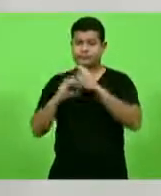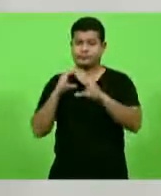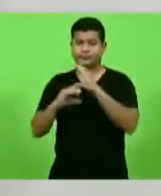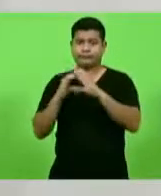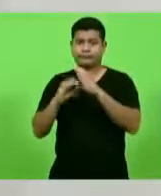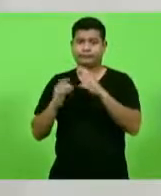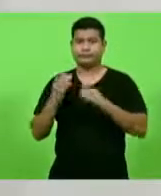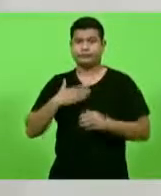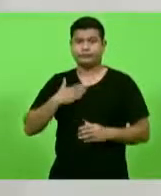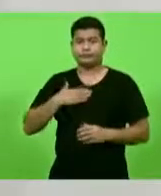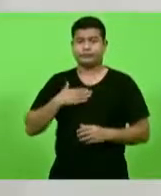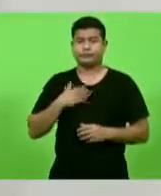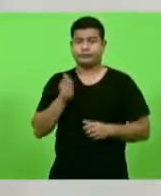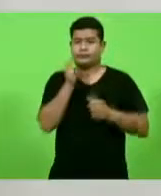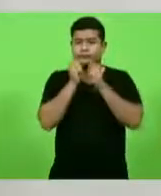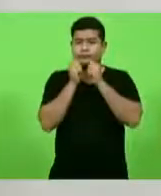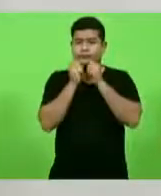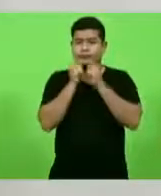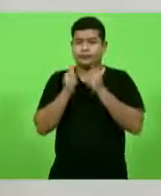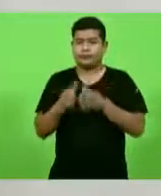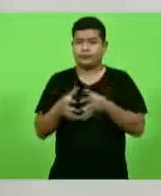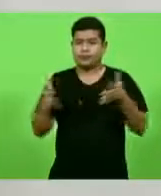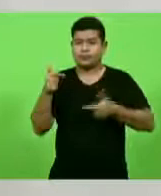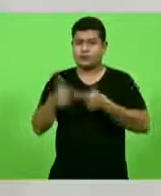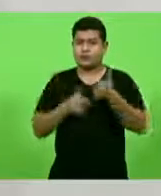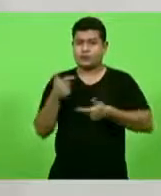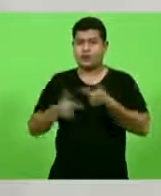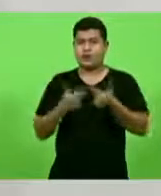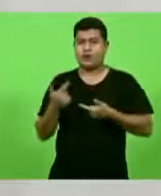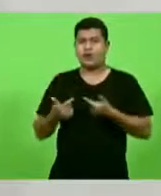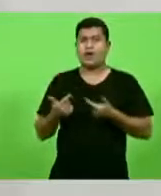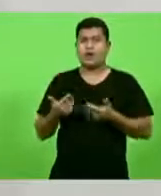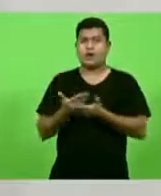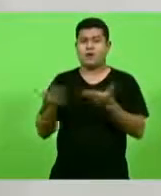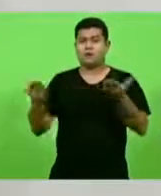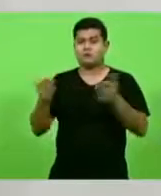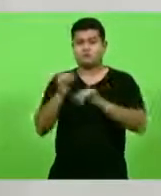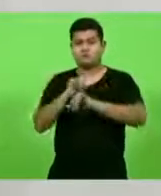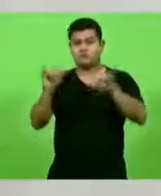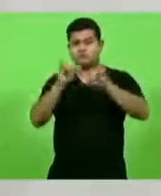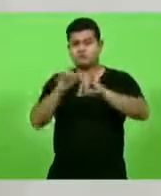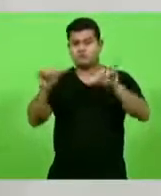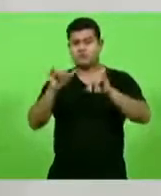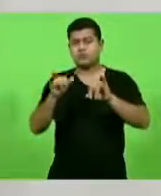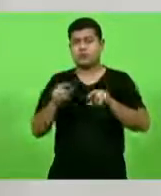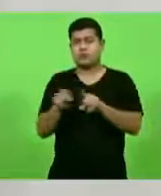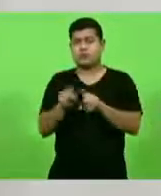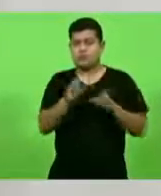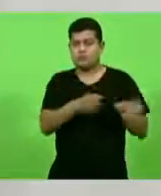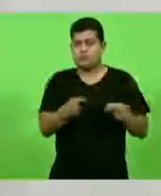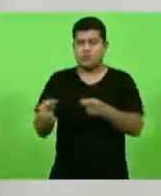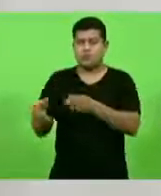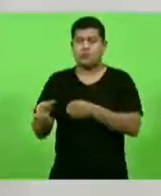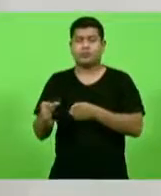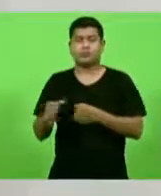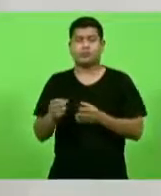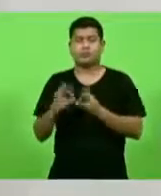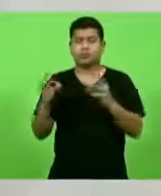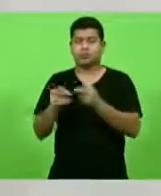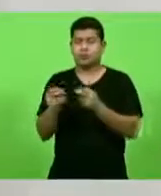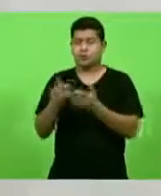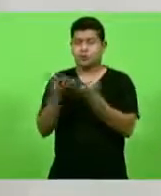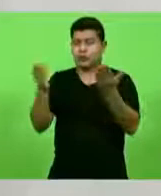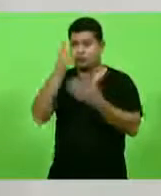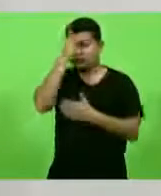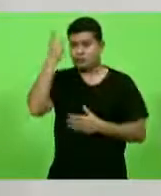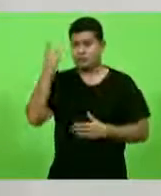minha assessoria de gabinete, pelo grande trabalho de interlocução e execução com todas essas pessoas recém-nominadas